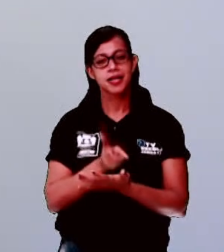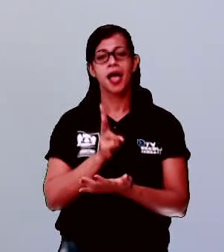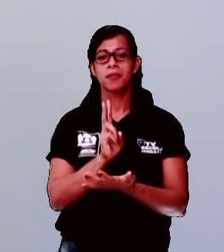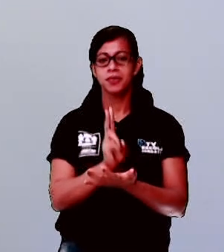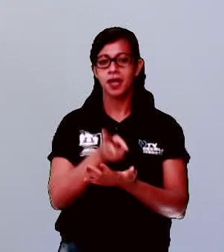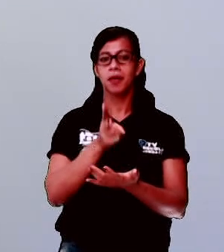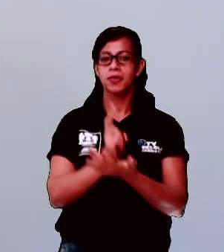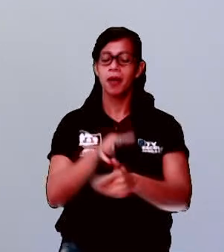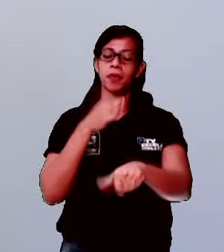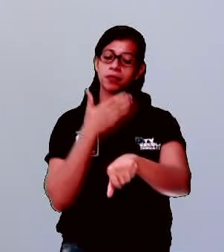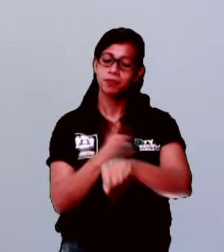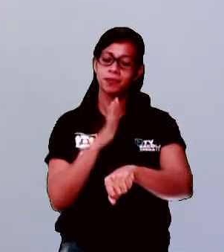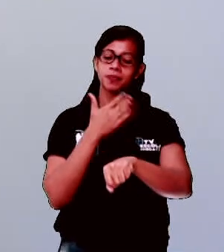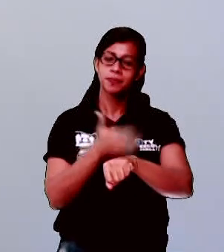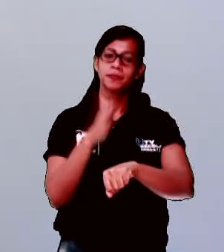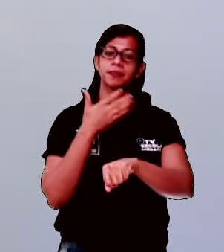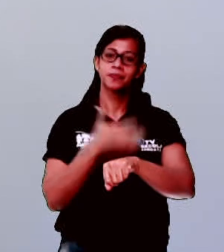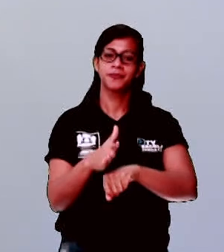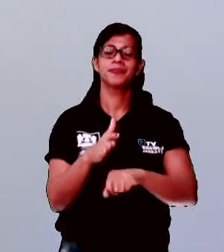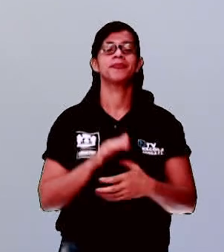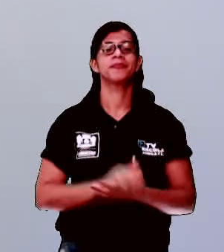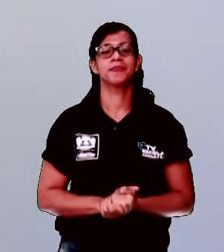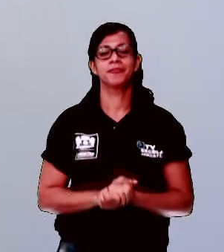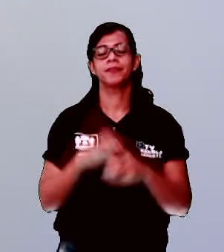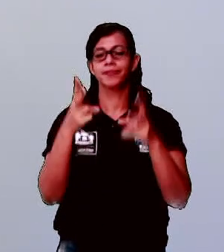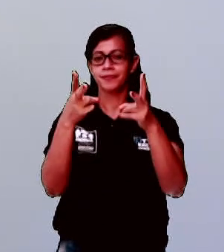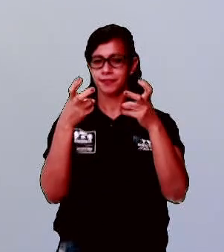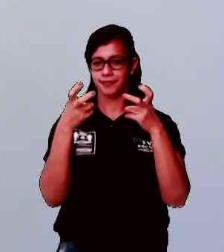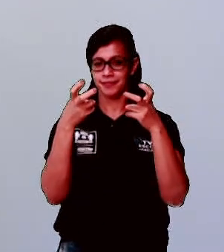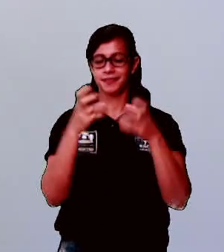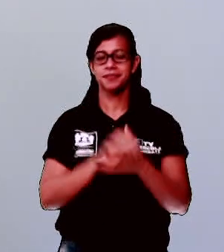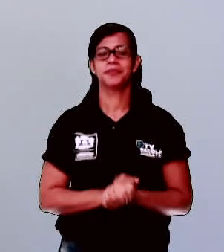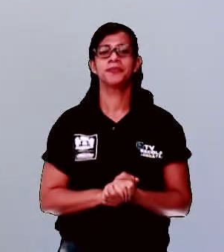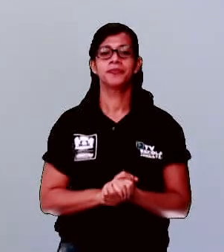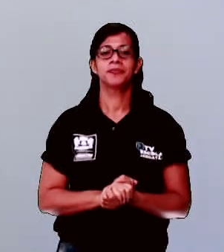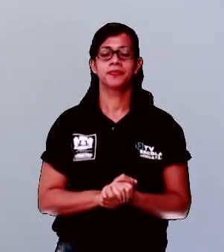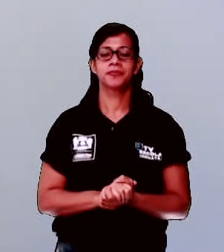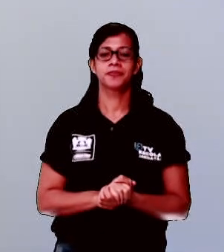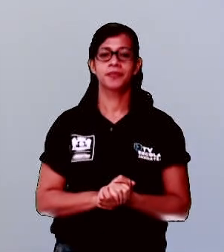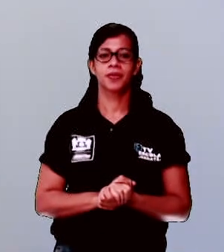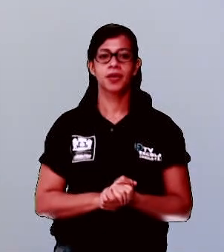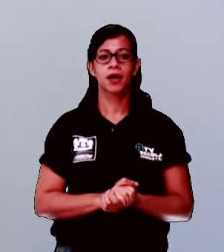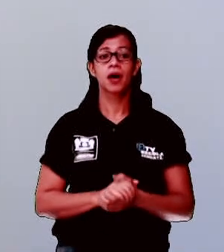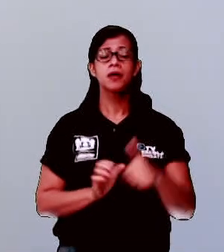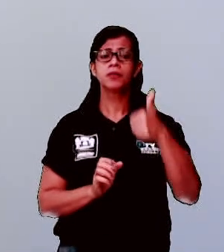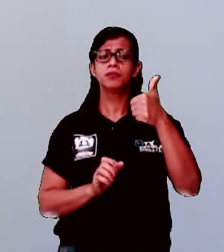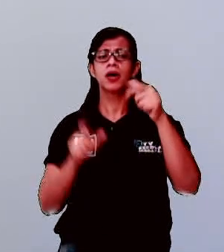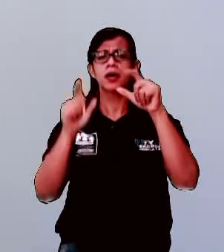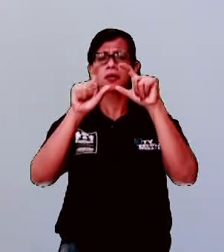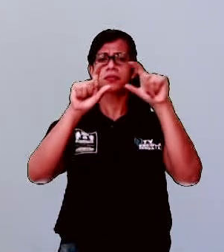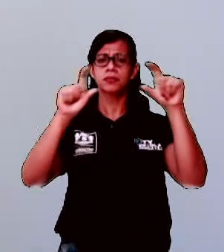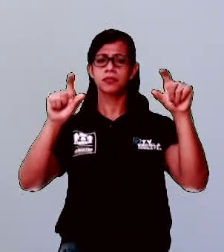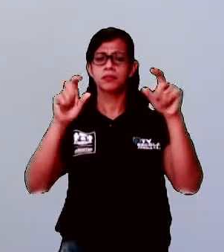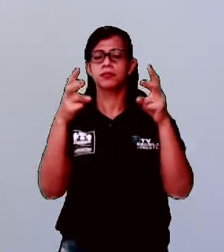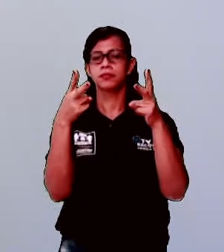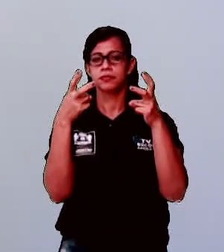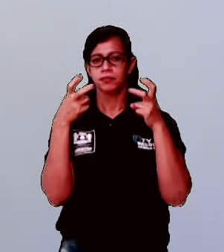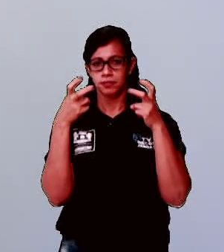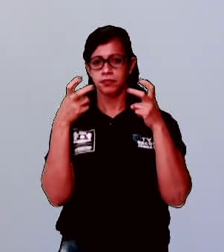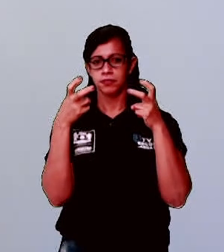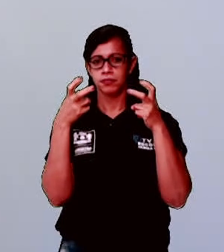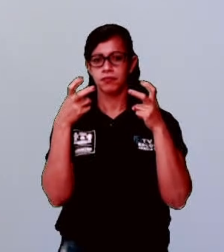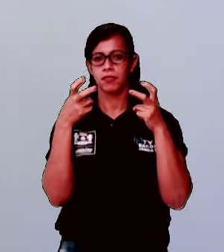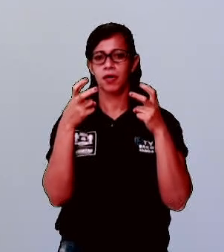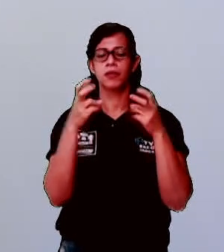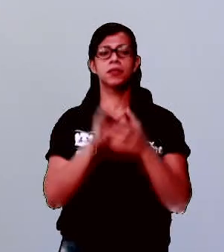nossa língua não travar. Quero chamar a atenção de vocês para o seguinte. Nessa primeira frase aqui, vocês notam que se repete muito